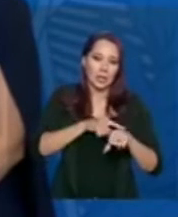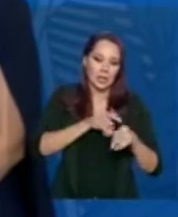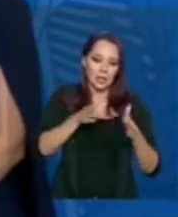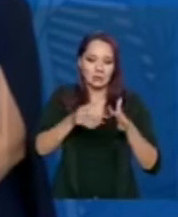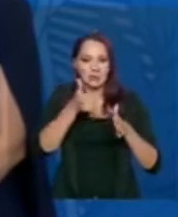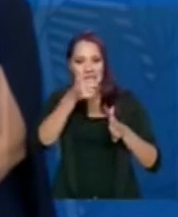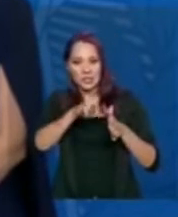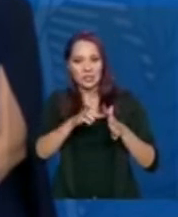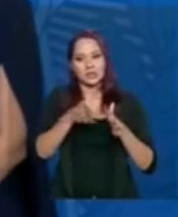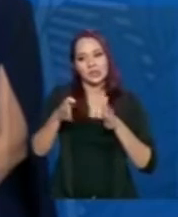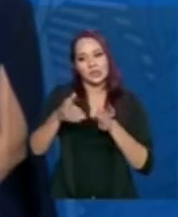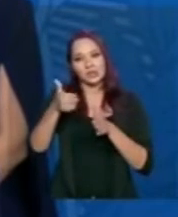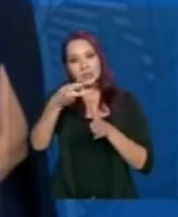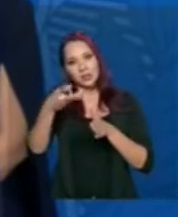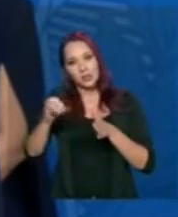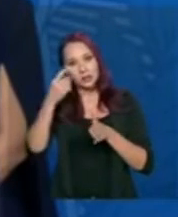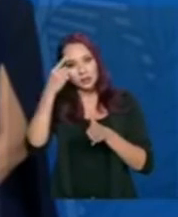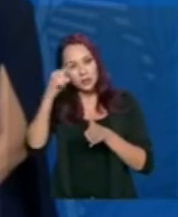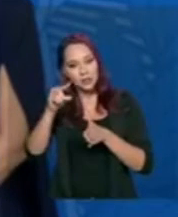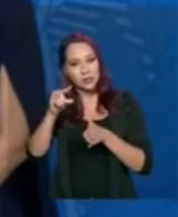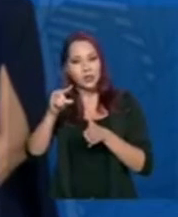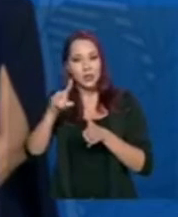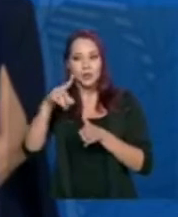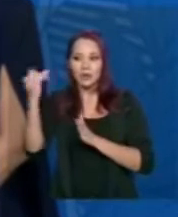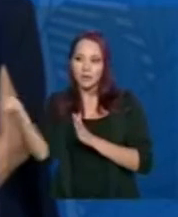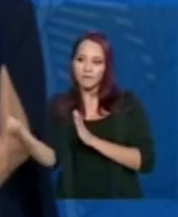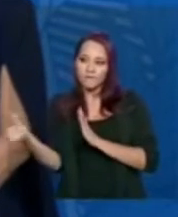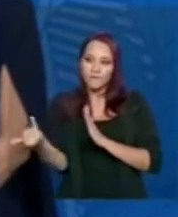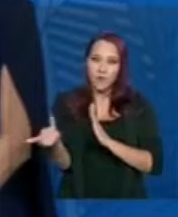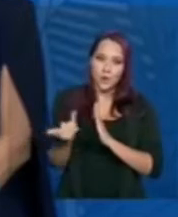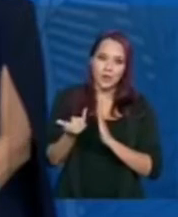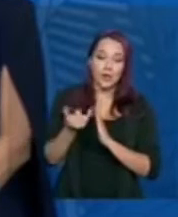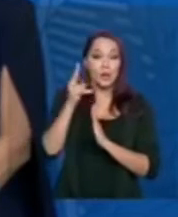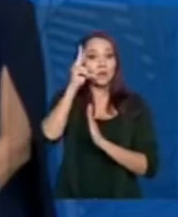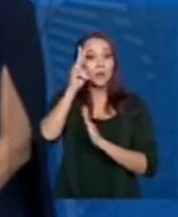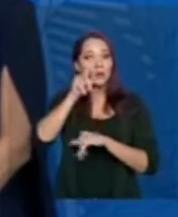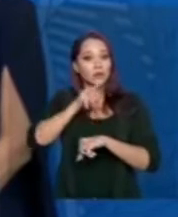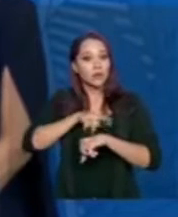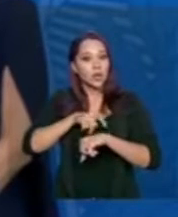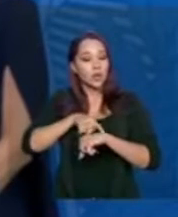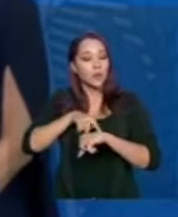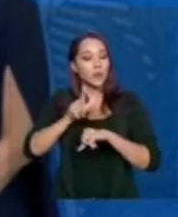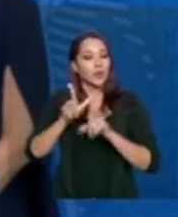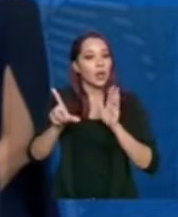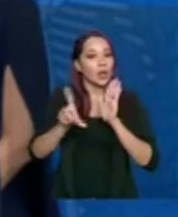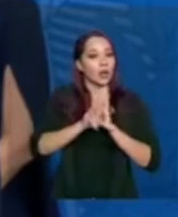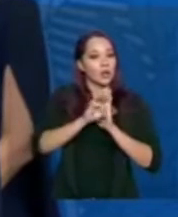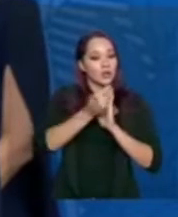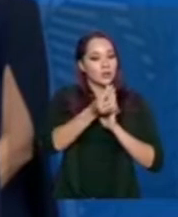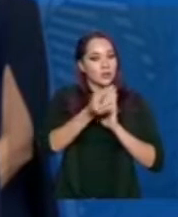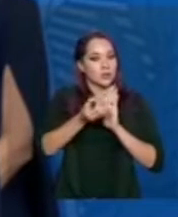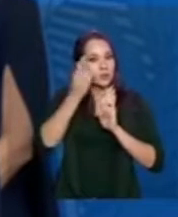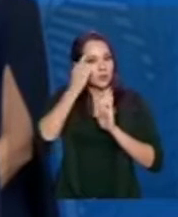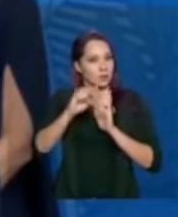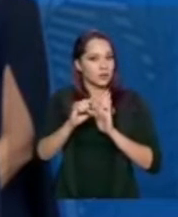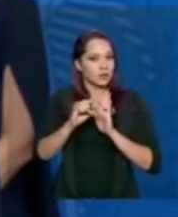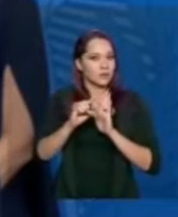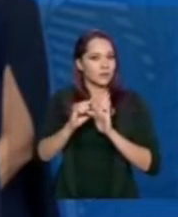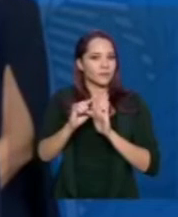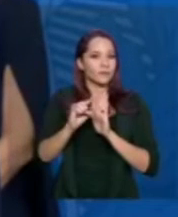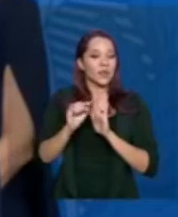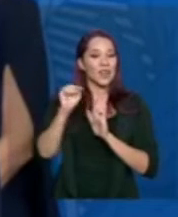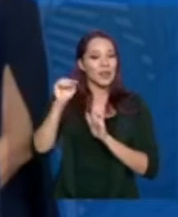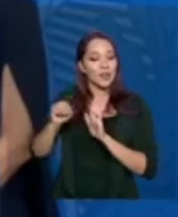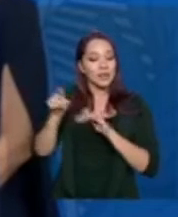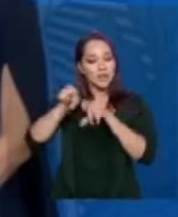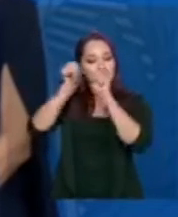30 dias para a gente estar recebendo efetivamente, lembrando que o prazo legal é 60 dias, além do